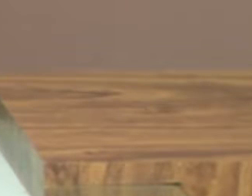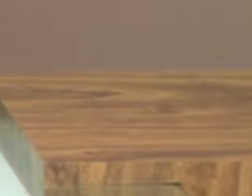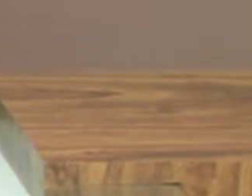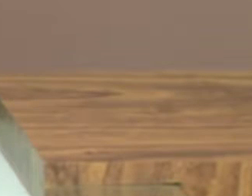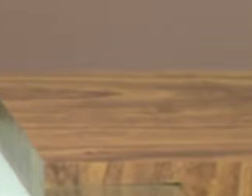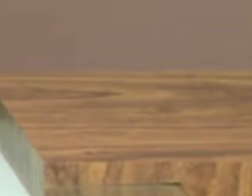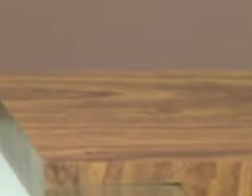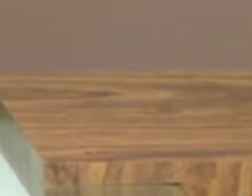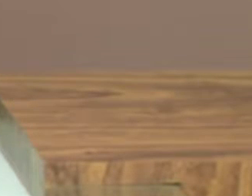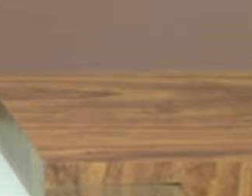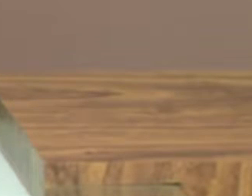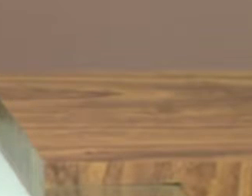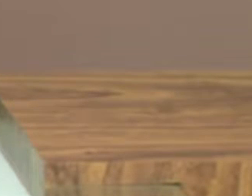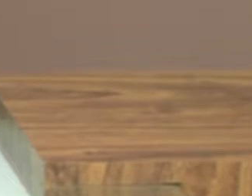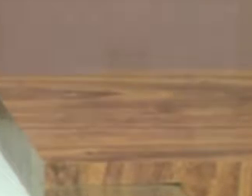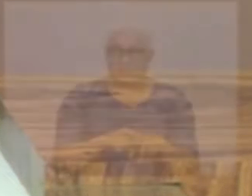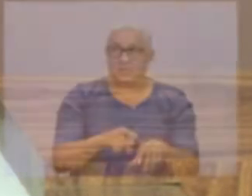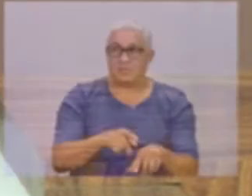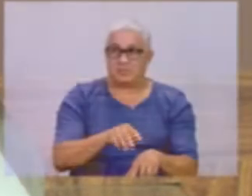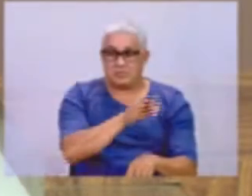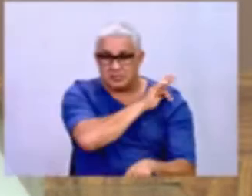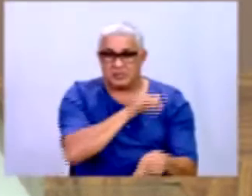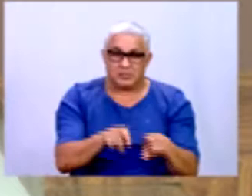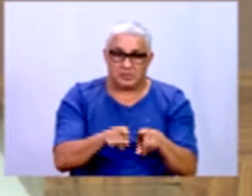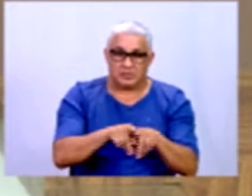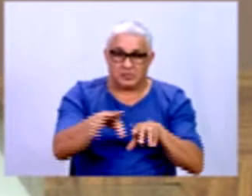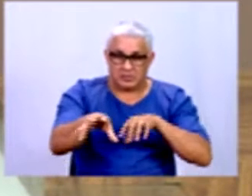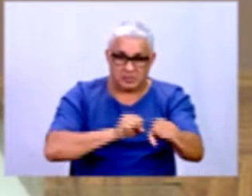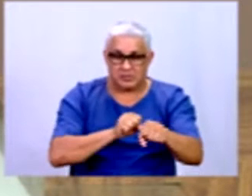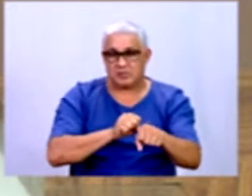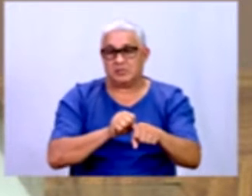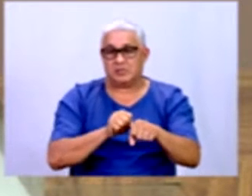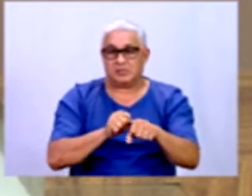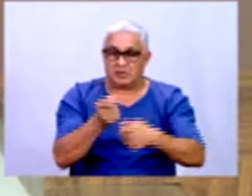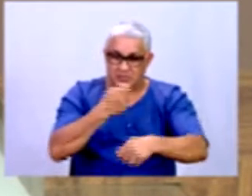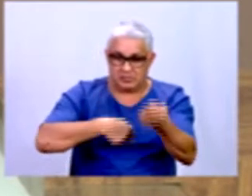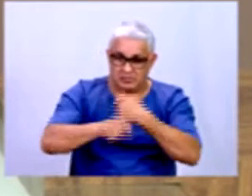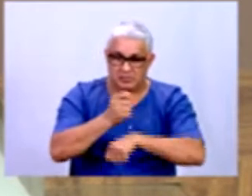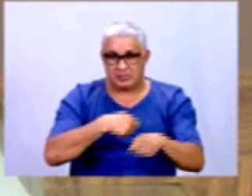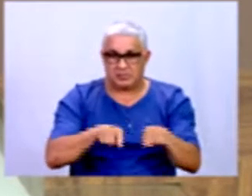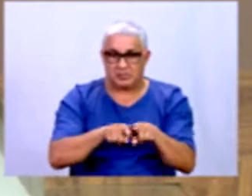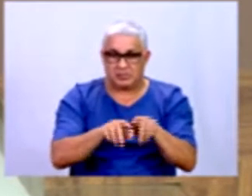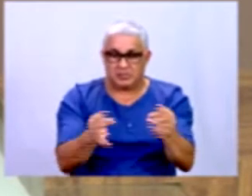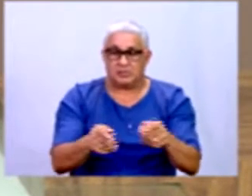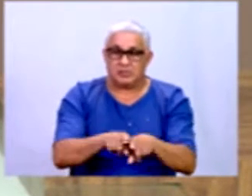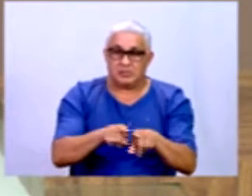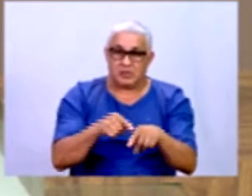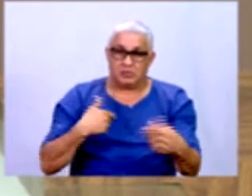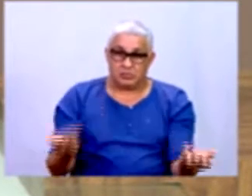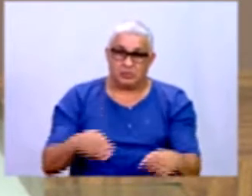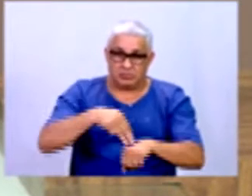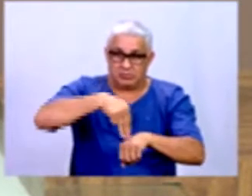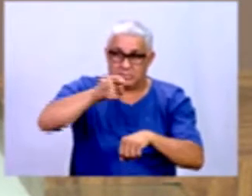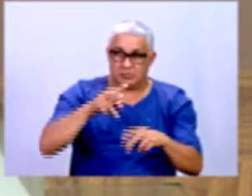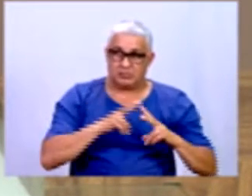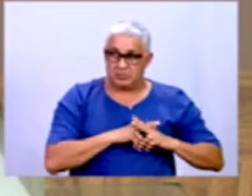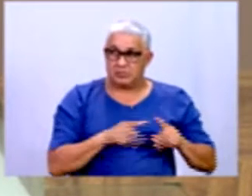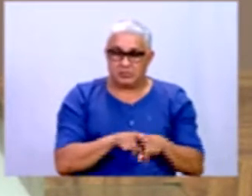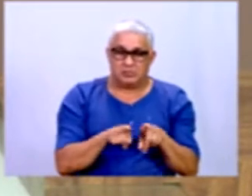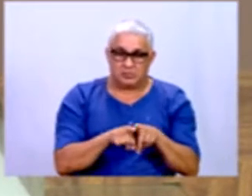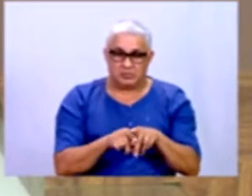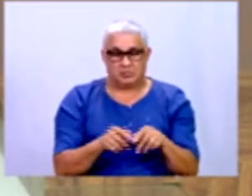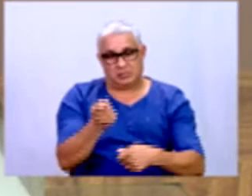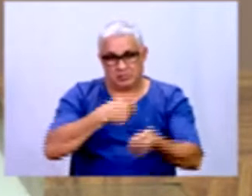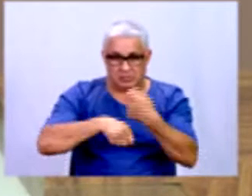graduação em Administração, com especialização em Administração de Micro e Pequenas Empresas. E atualmente sou mestrando da Uni em Administração também,